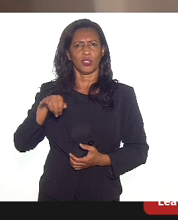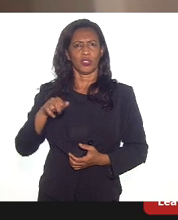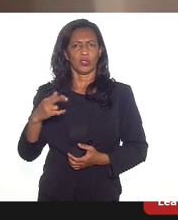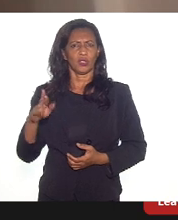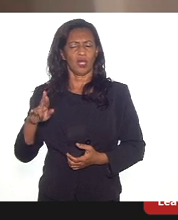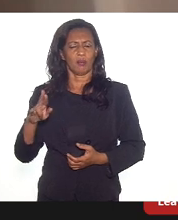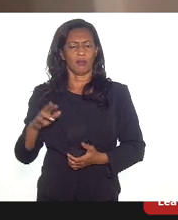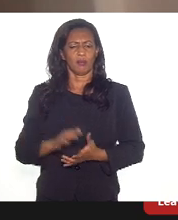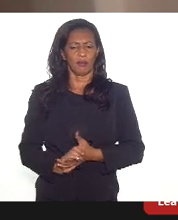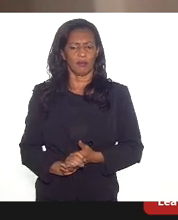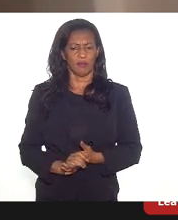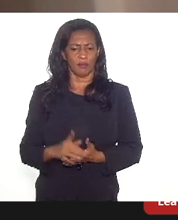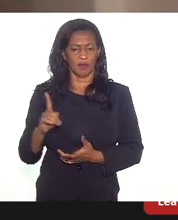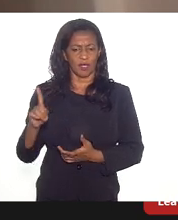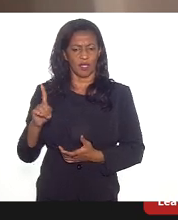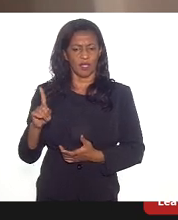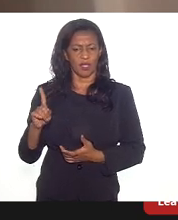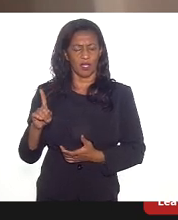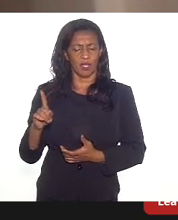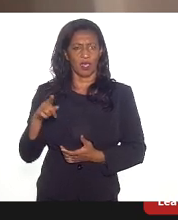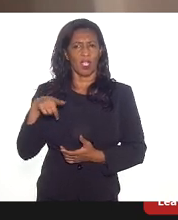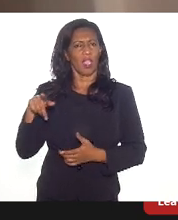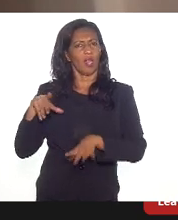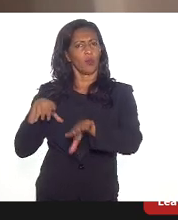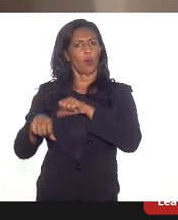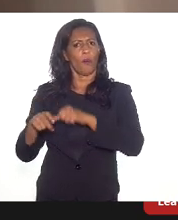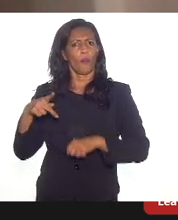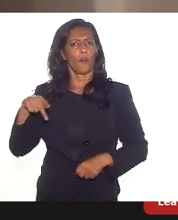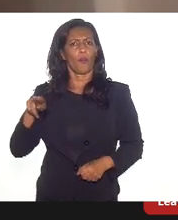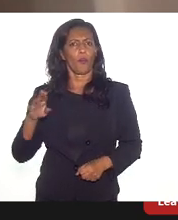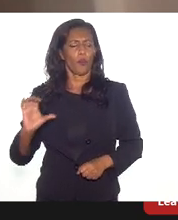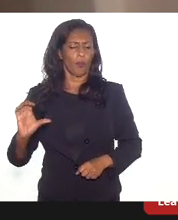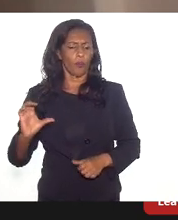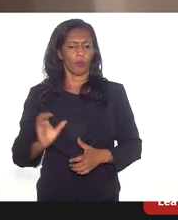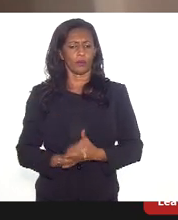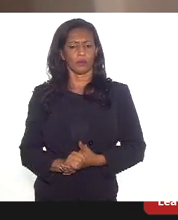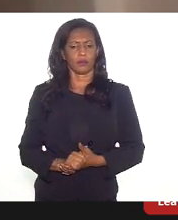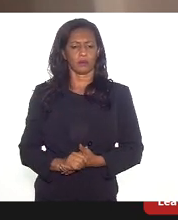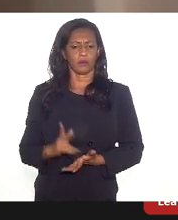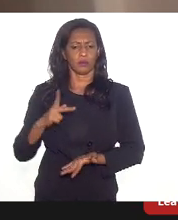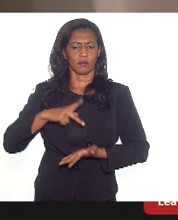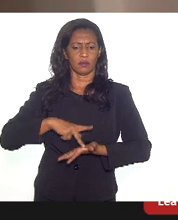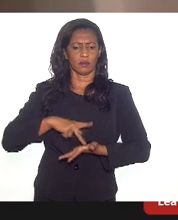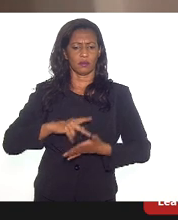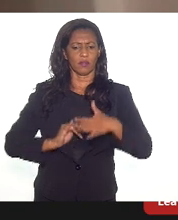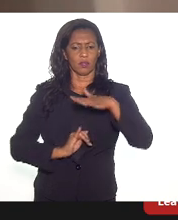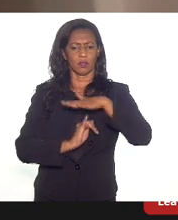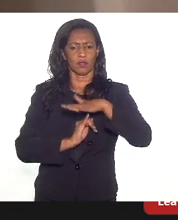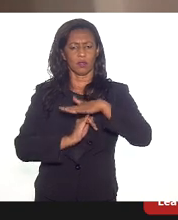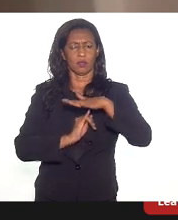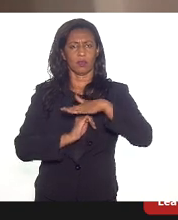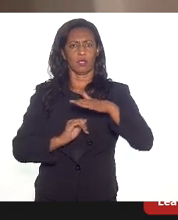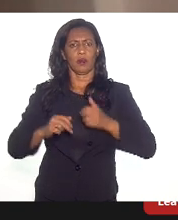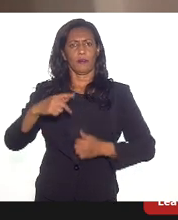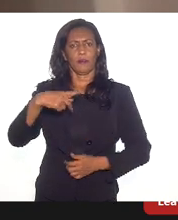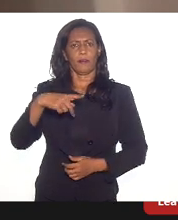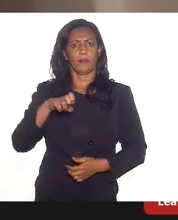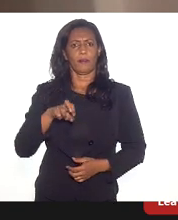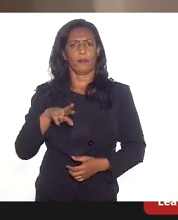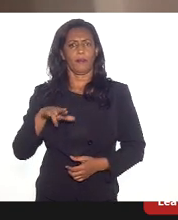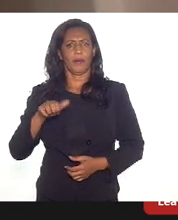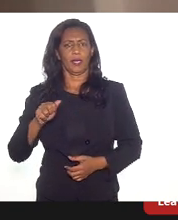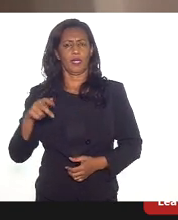muito importante, ele foi da instituição chamada IPUC, que foi uma escola, e que é, na verdade, o Instituto Pereira Passos, que de